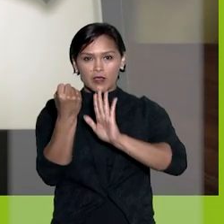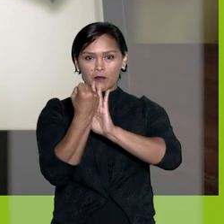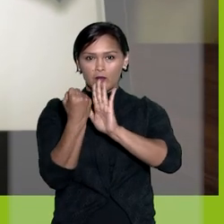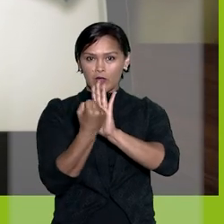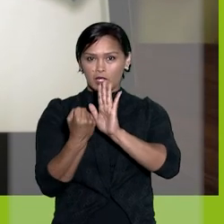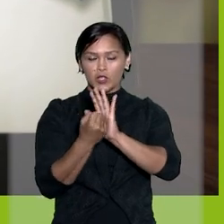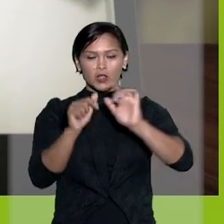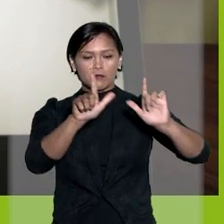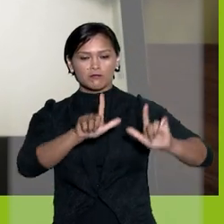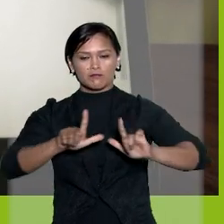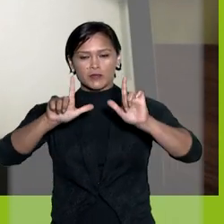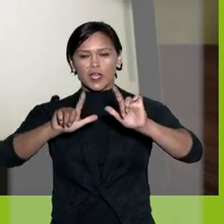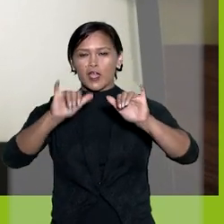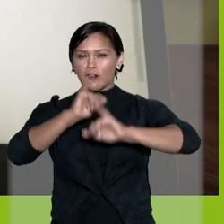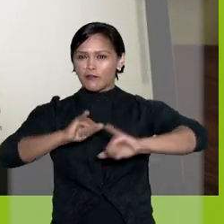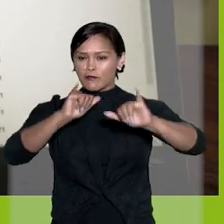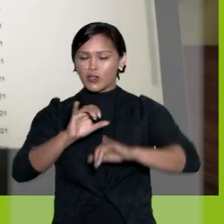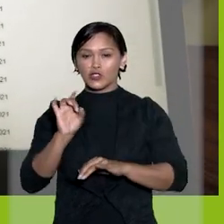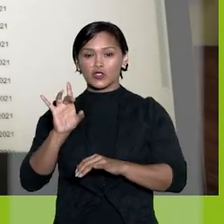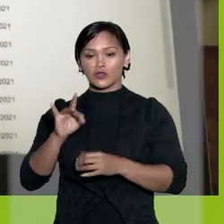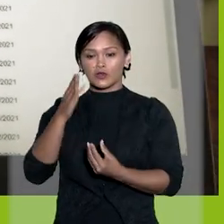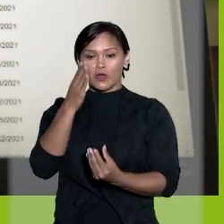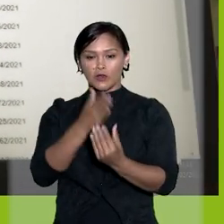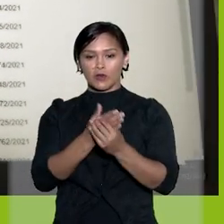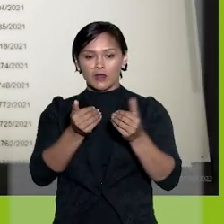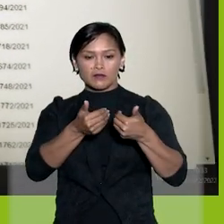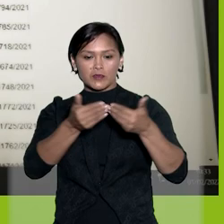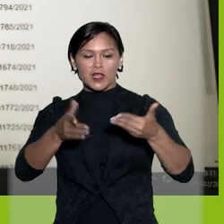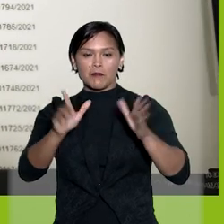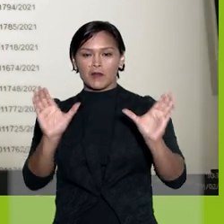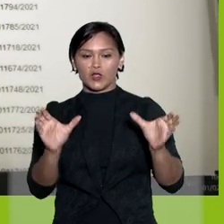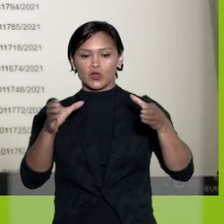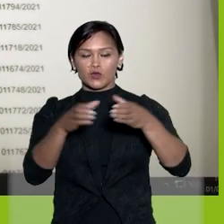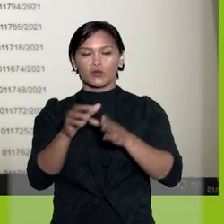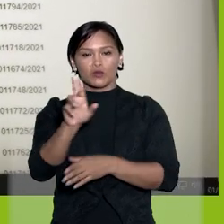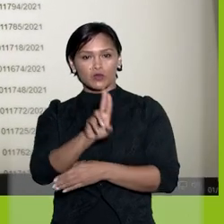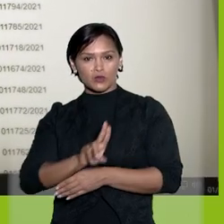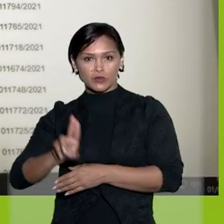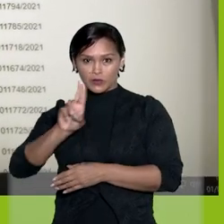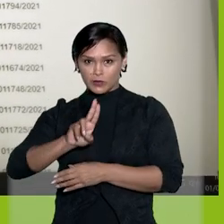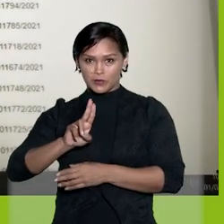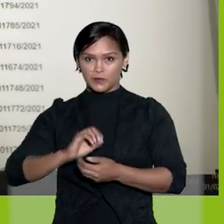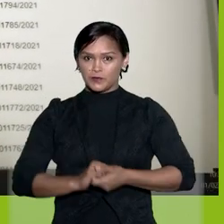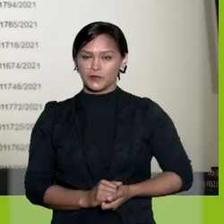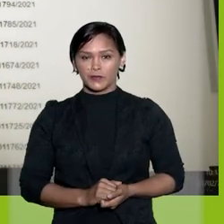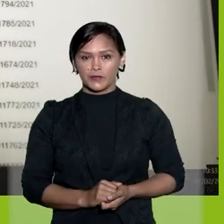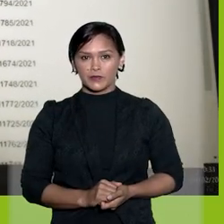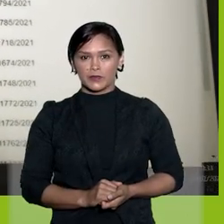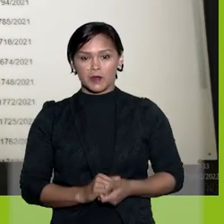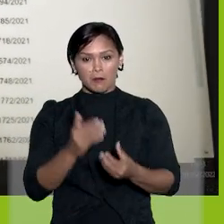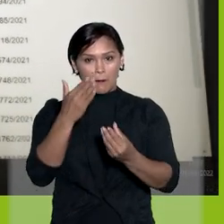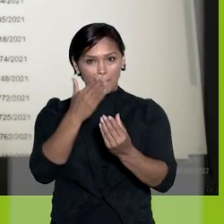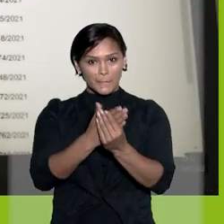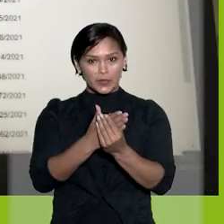Ver por marcadores apresenta os dados apenas dos processos abertos na unidade do usuário.